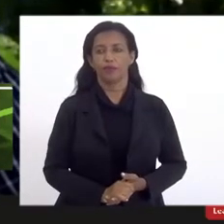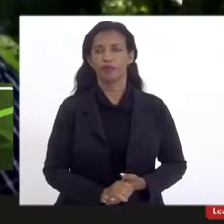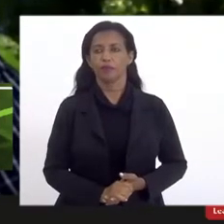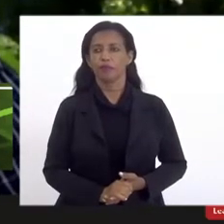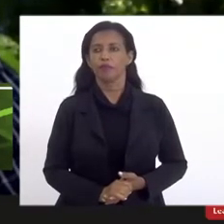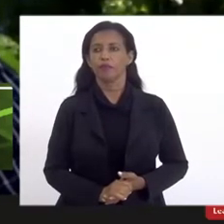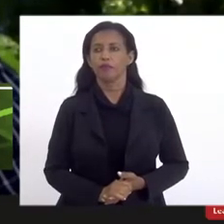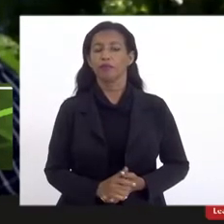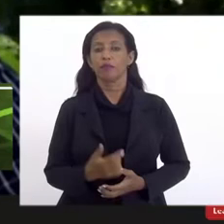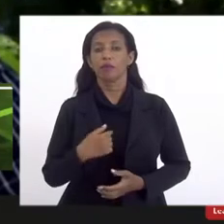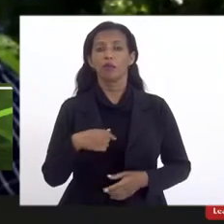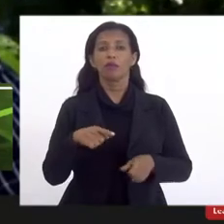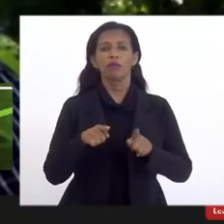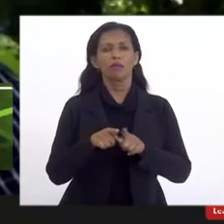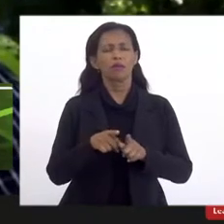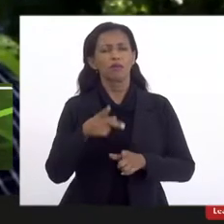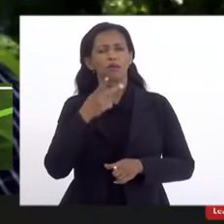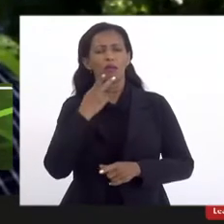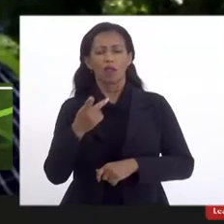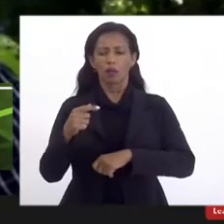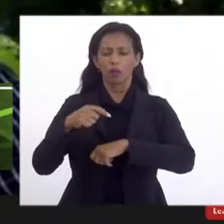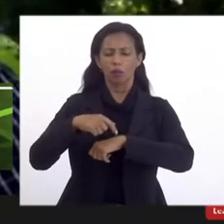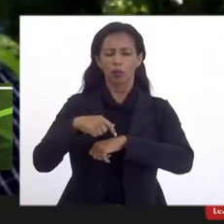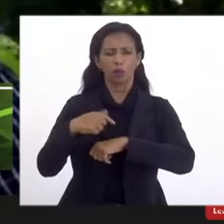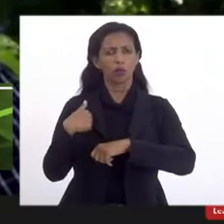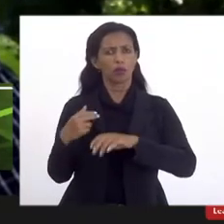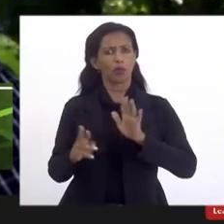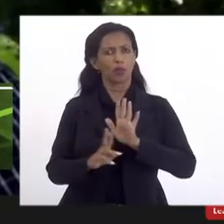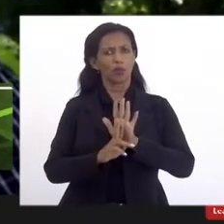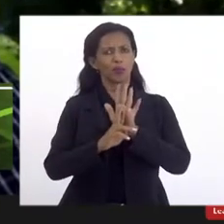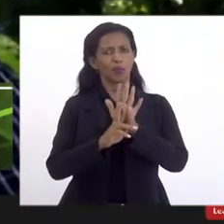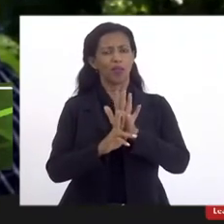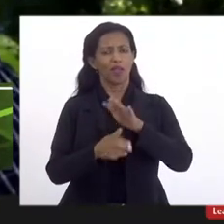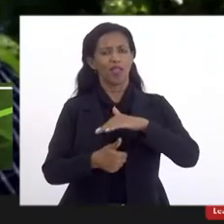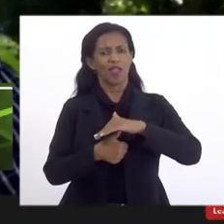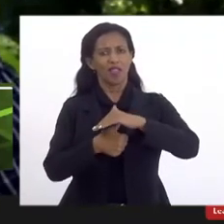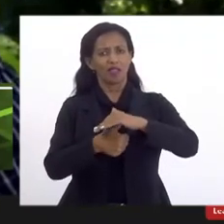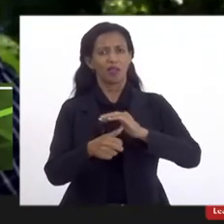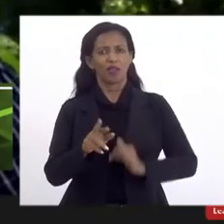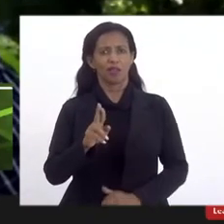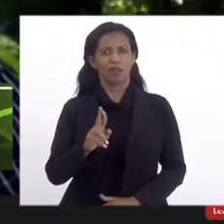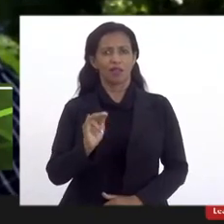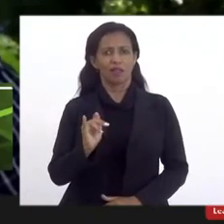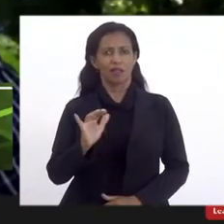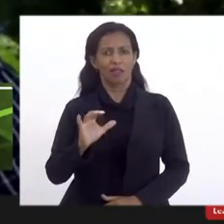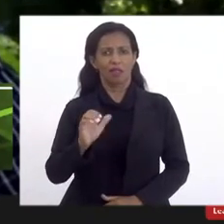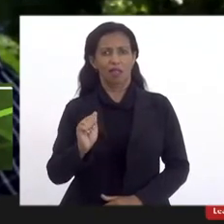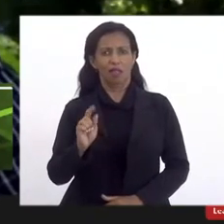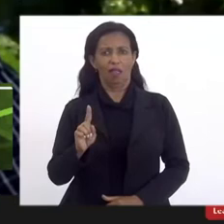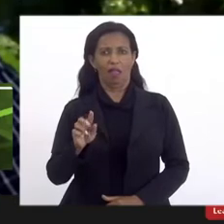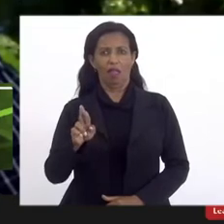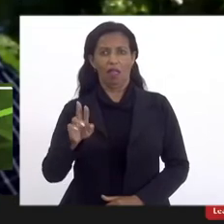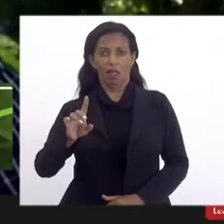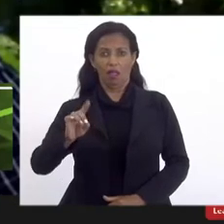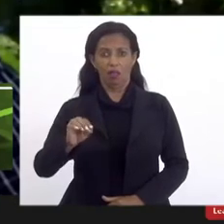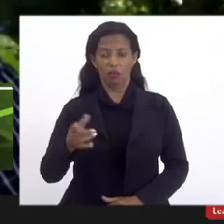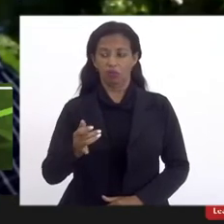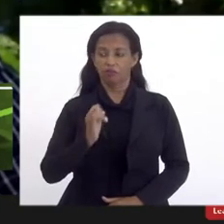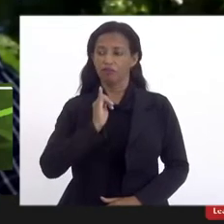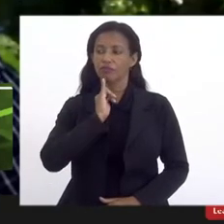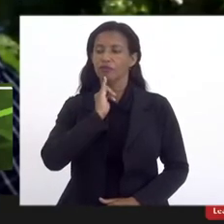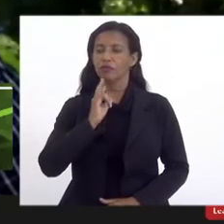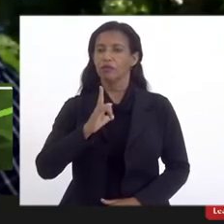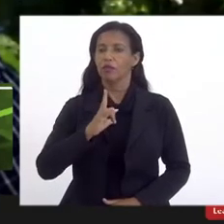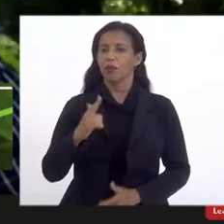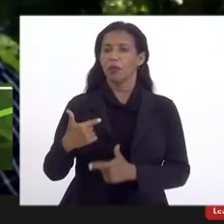Eu também queria dizer que, no momento, eu estou aqui representando o magnífico reitor Ricardo Lodi, que, infelizmente, teve um probleminha